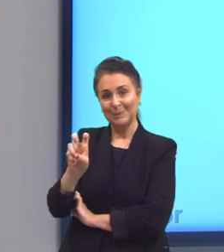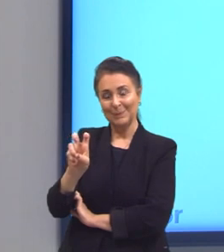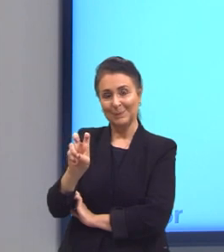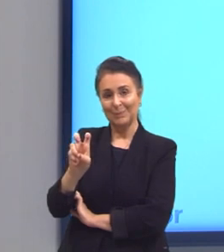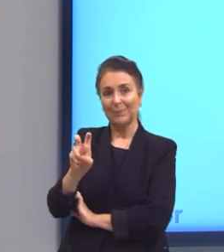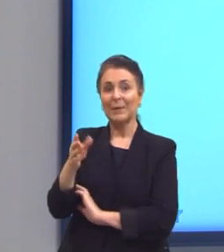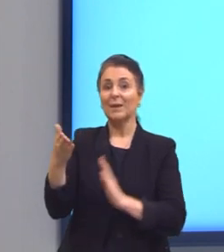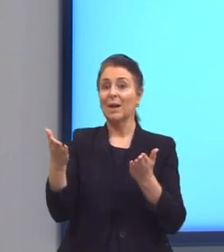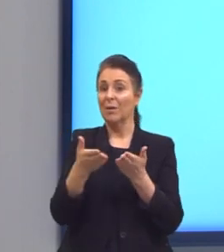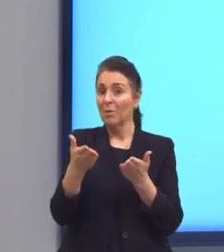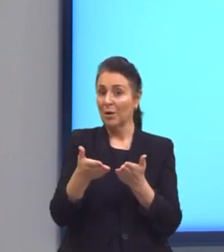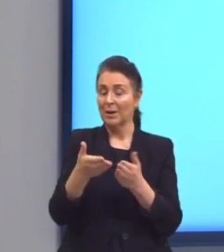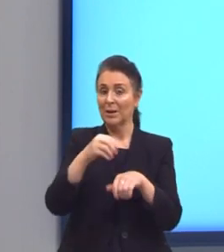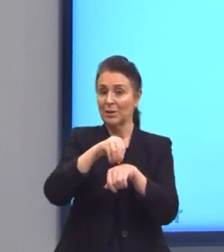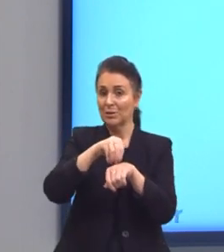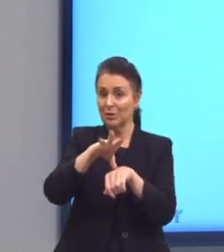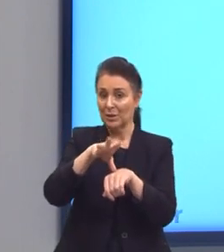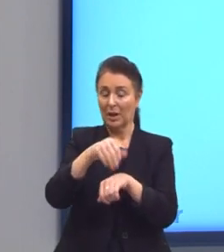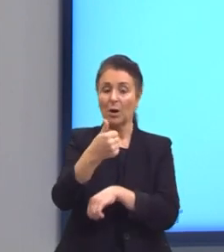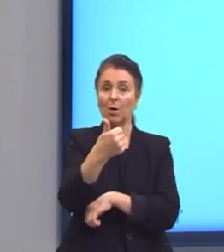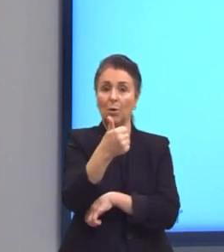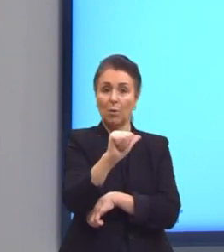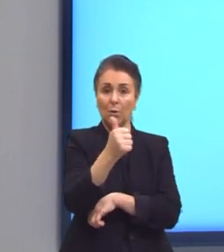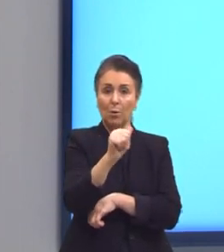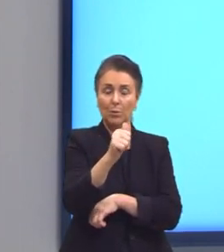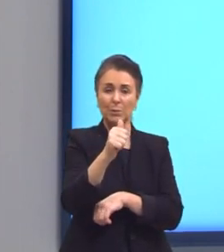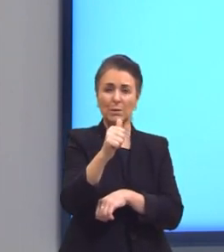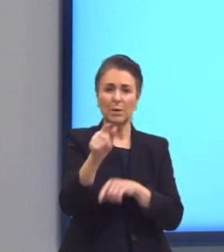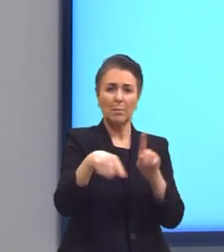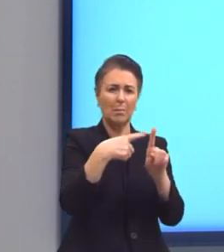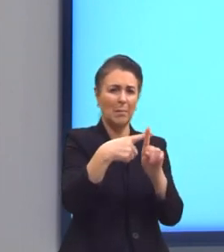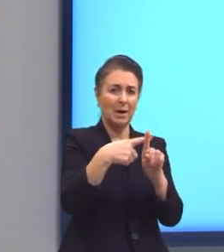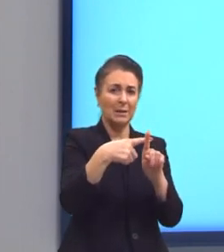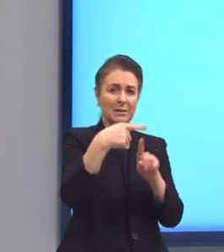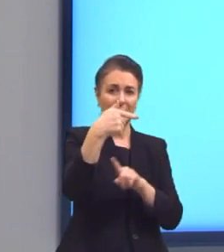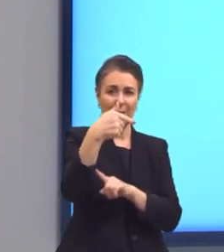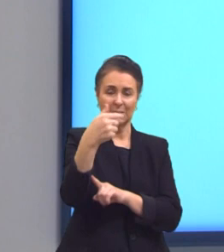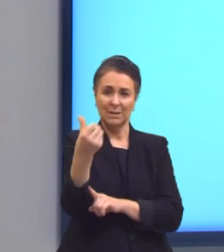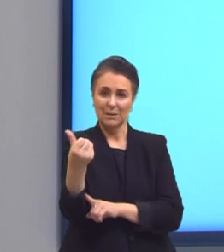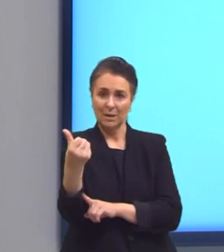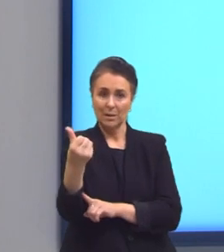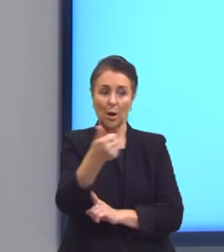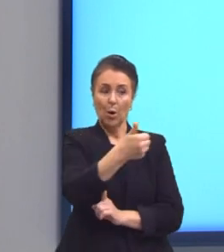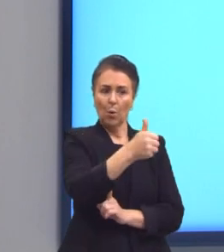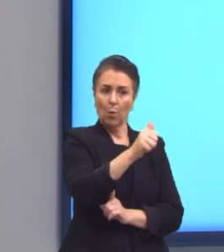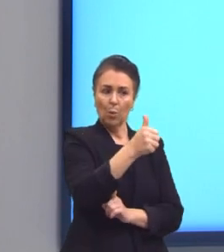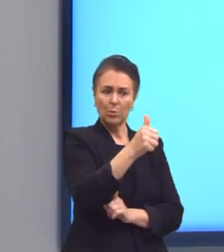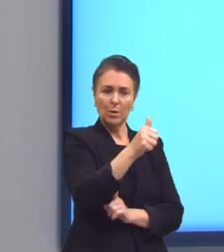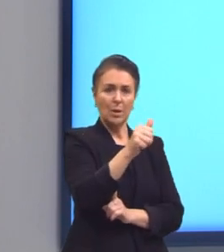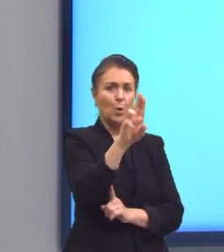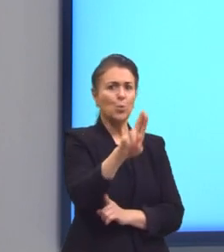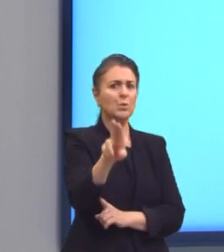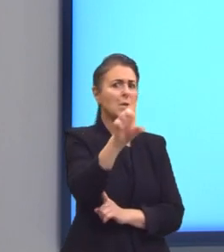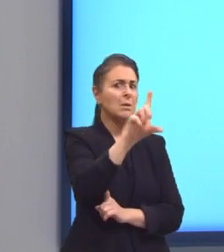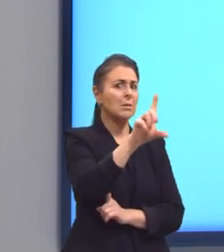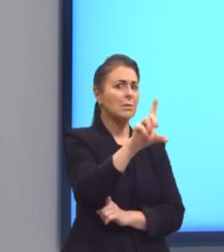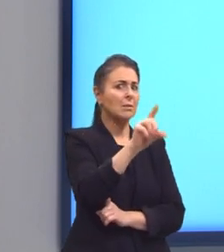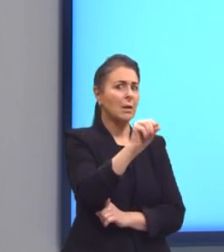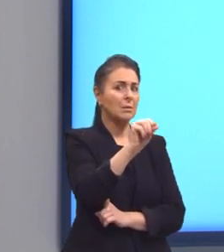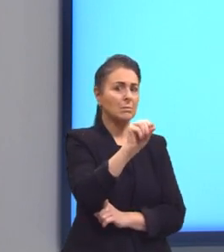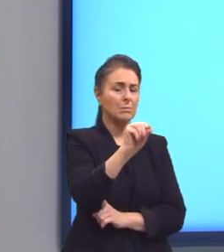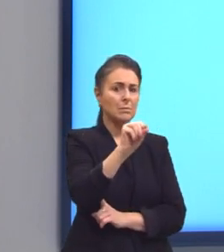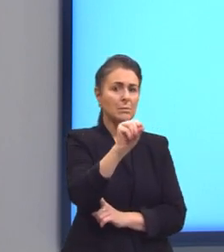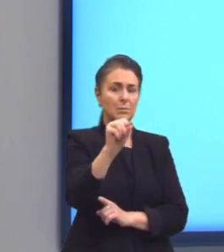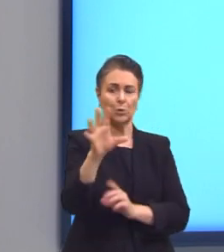Agora aqui, 11 mais 76. Arredondei aqui o 11 para 10, somei, deu